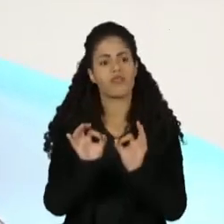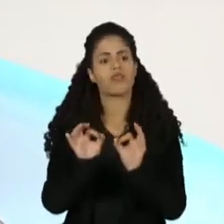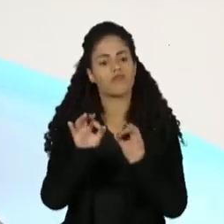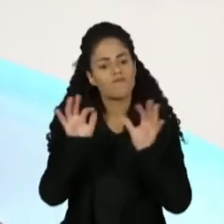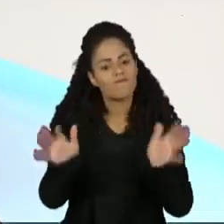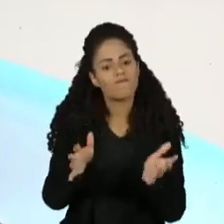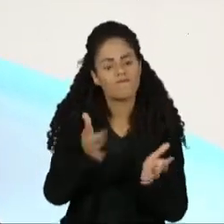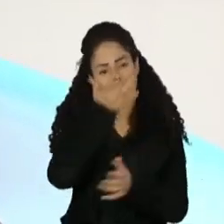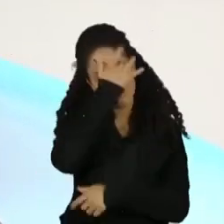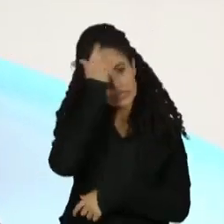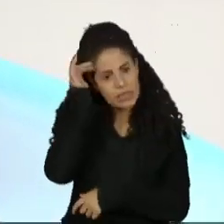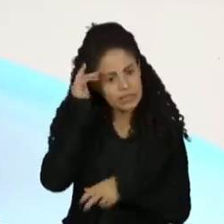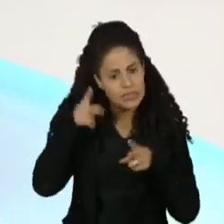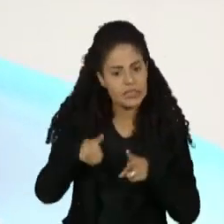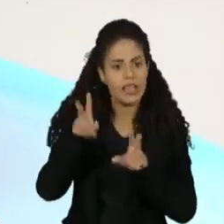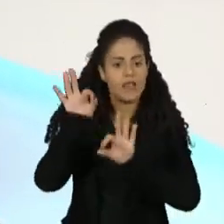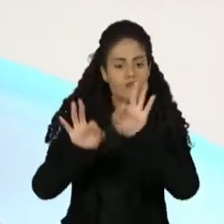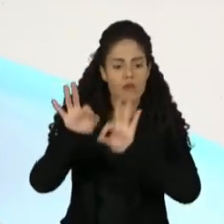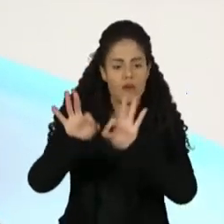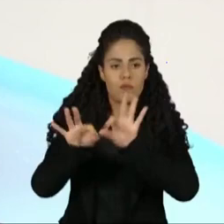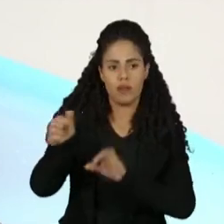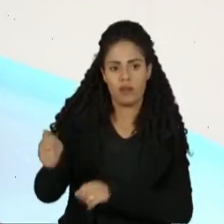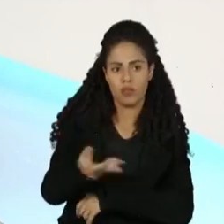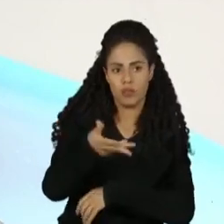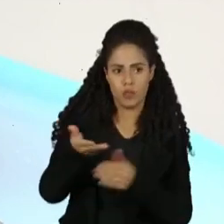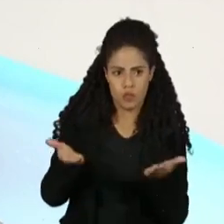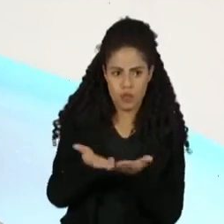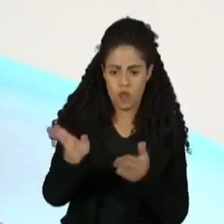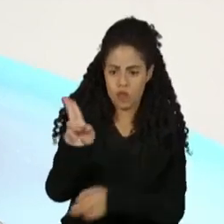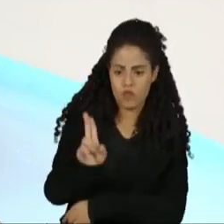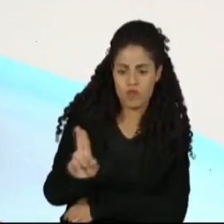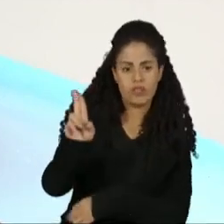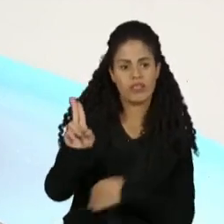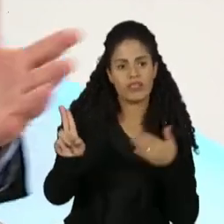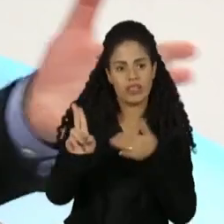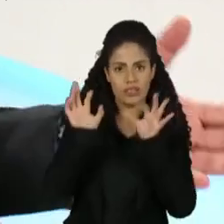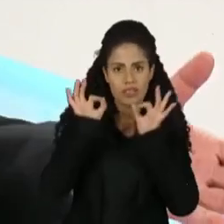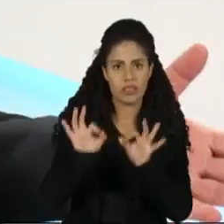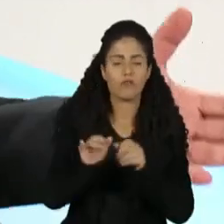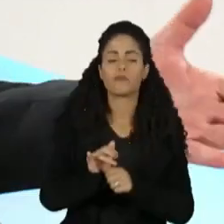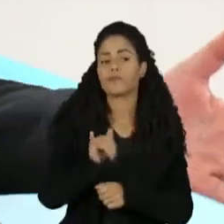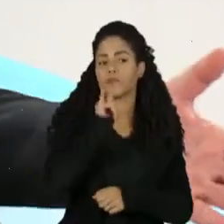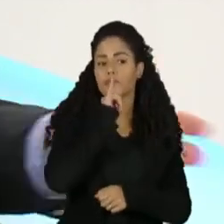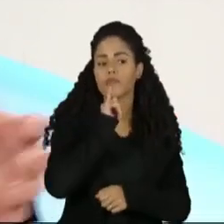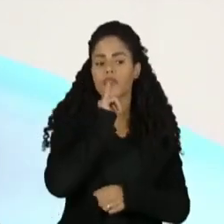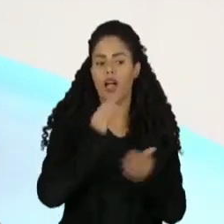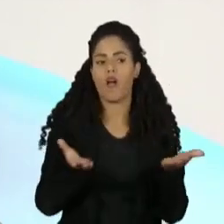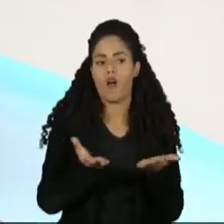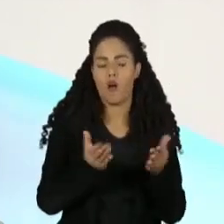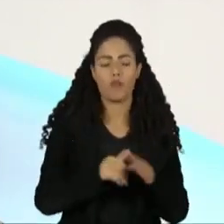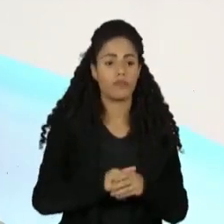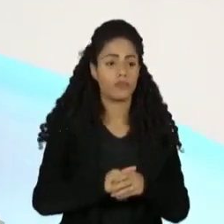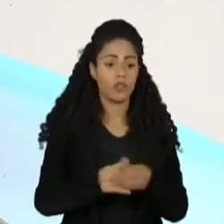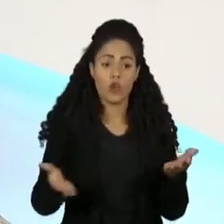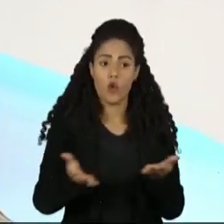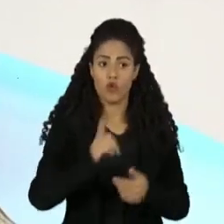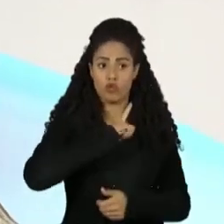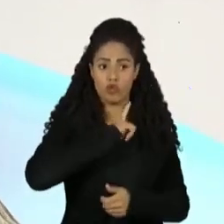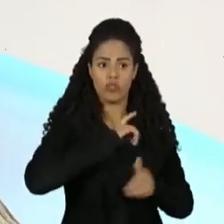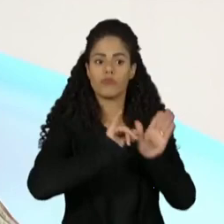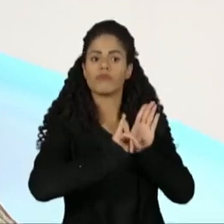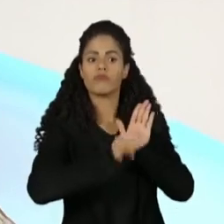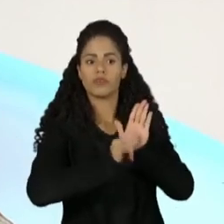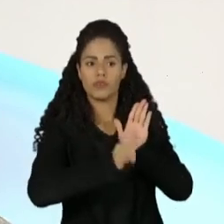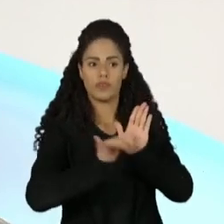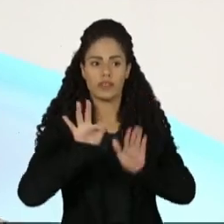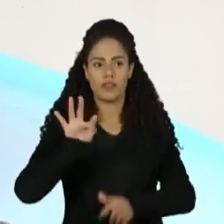motivado para esse projeto de uma universidade pujante. Vou te dar o exemplo agora. Nós tivemos hoje o edital da